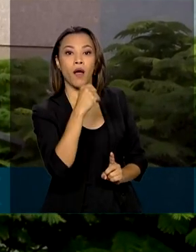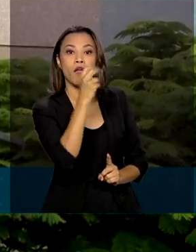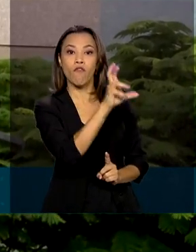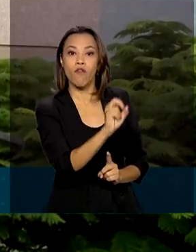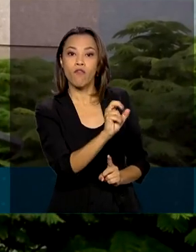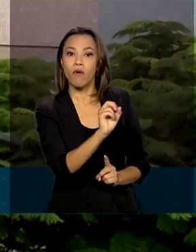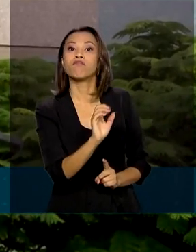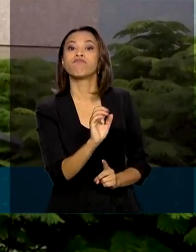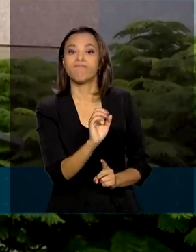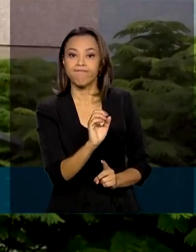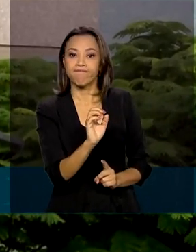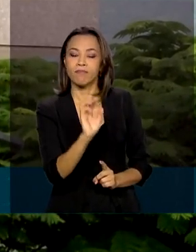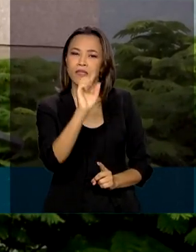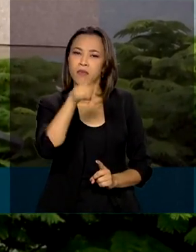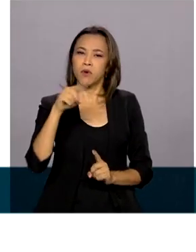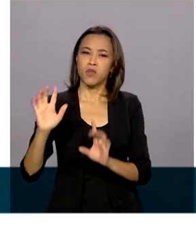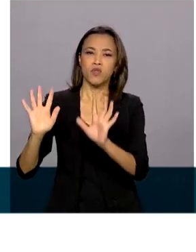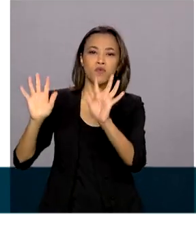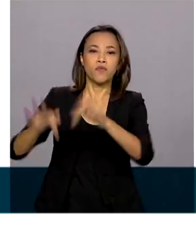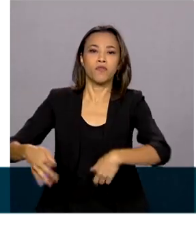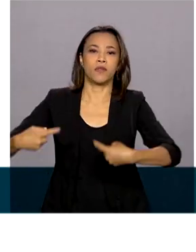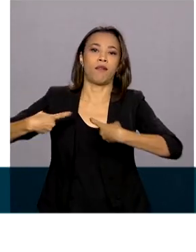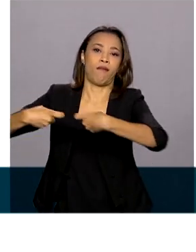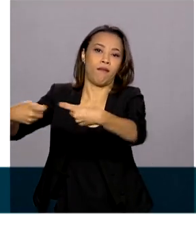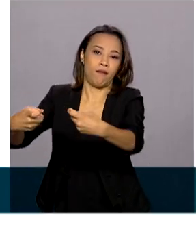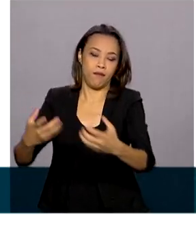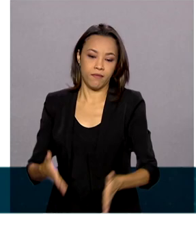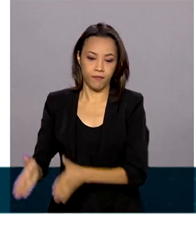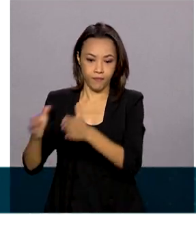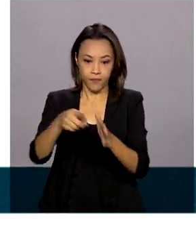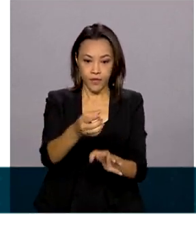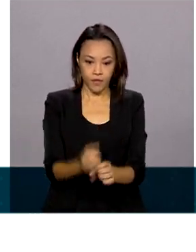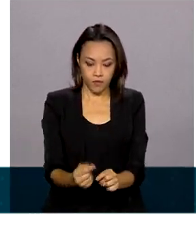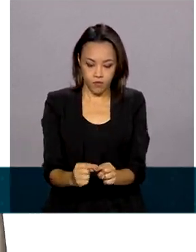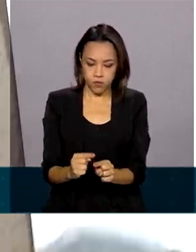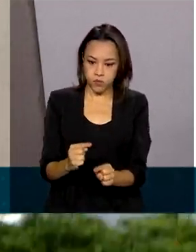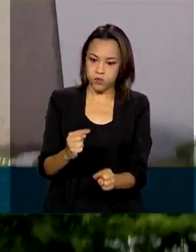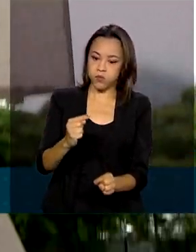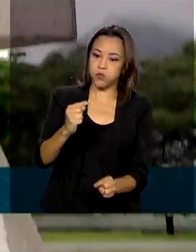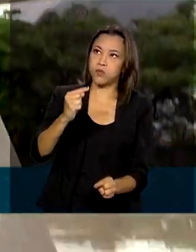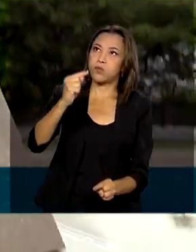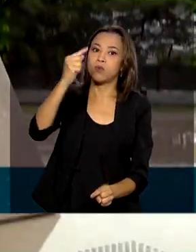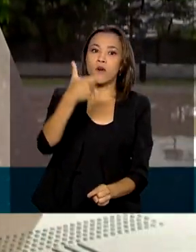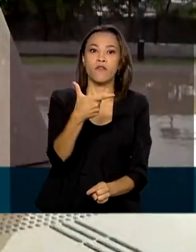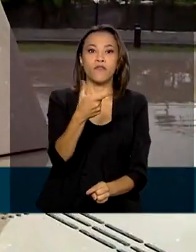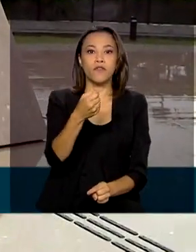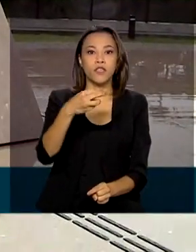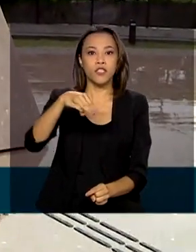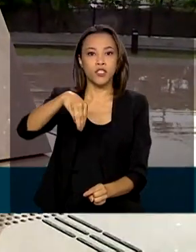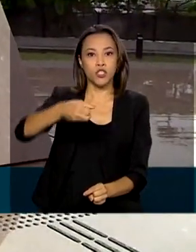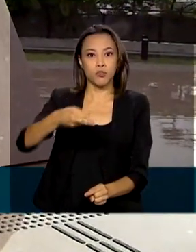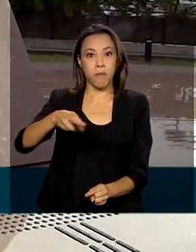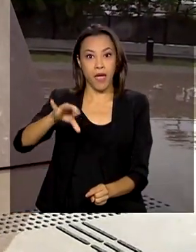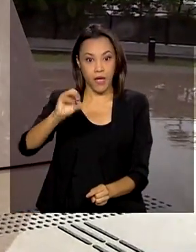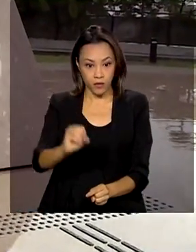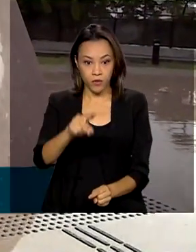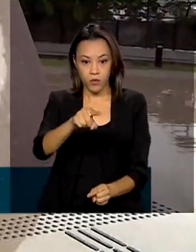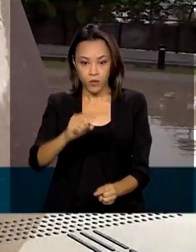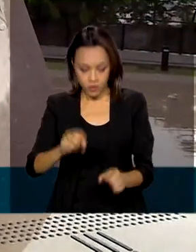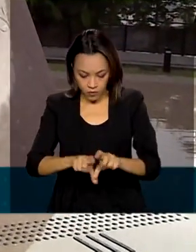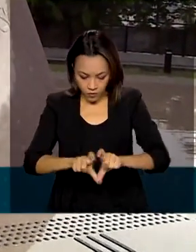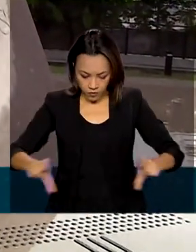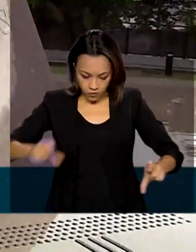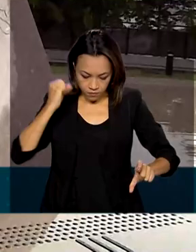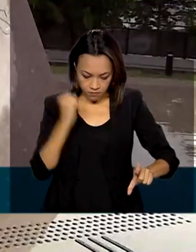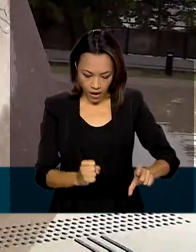no término da guerra. O monumento tem 20 metros de altura. Na base foi escrita a mensagem Não